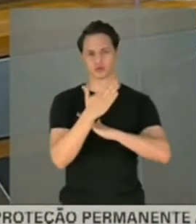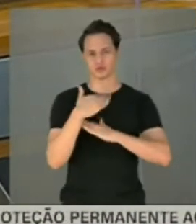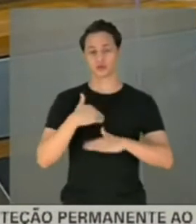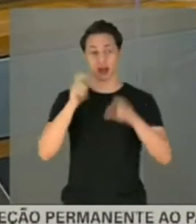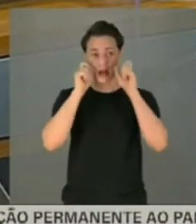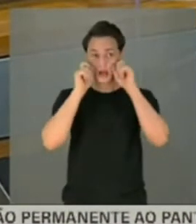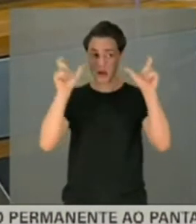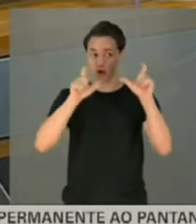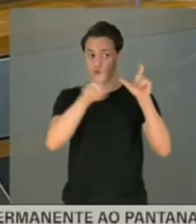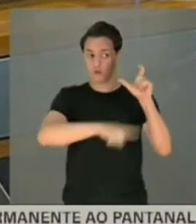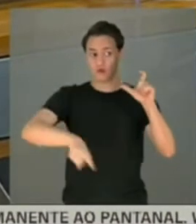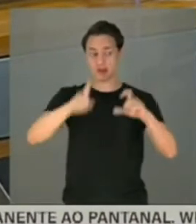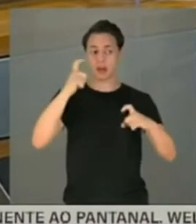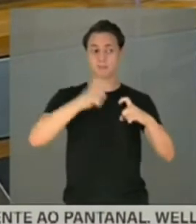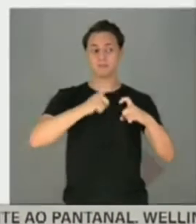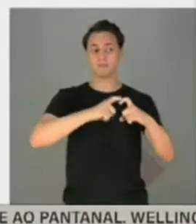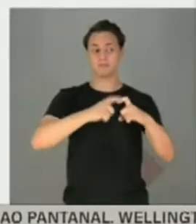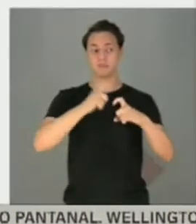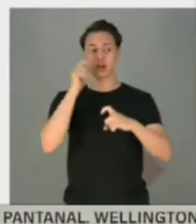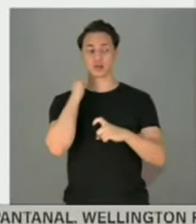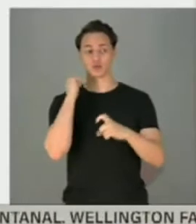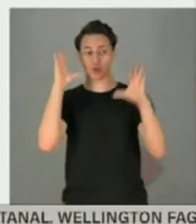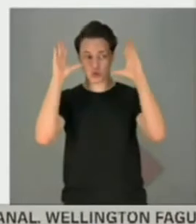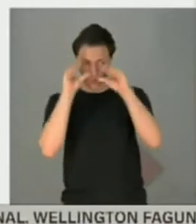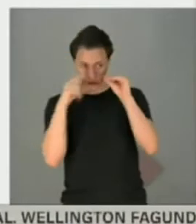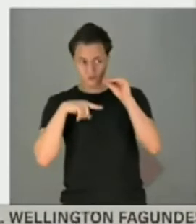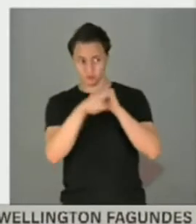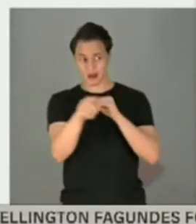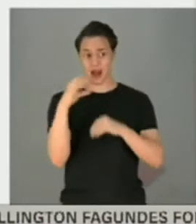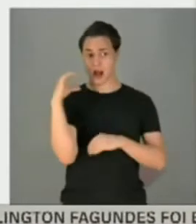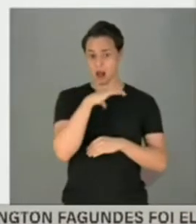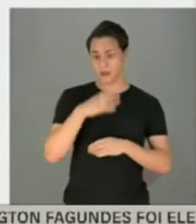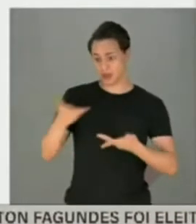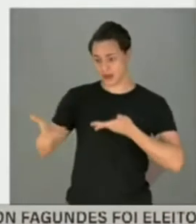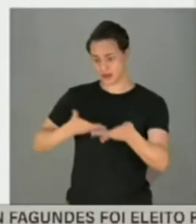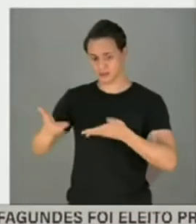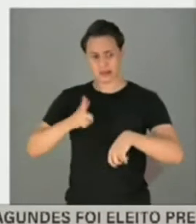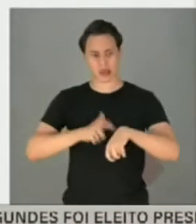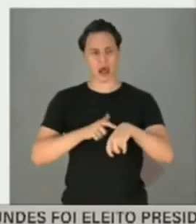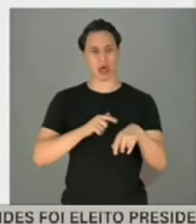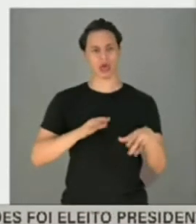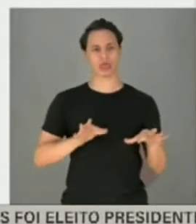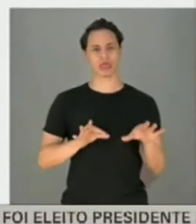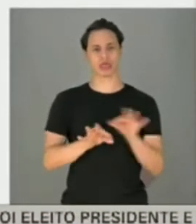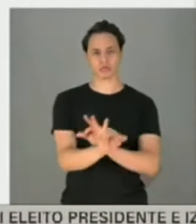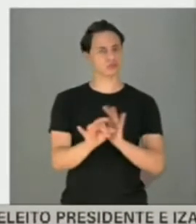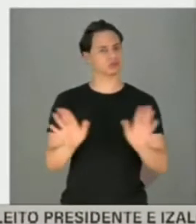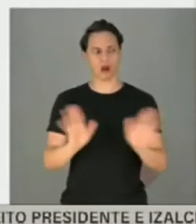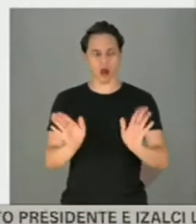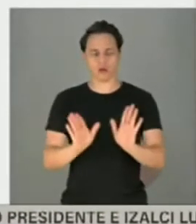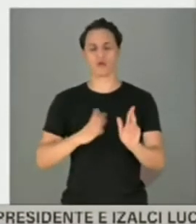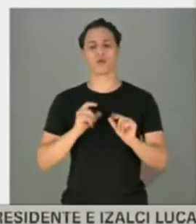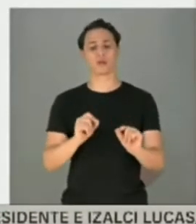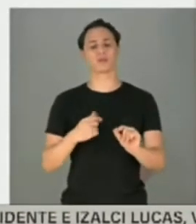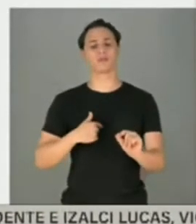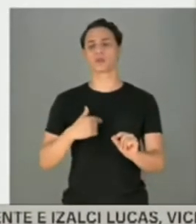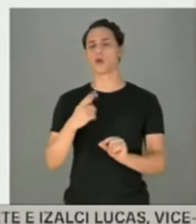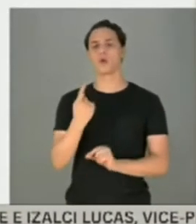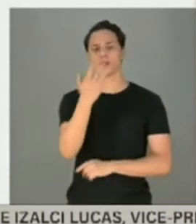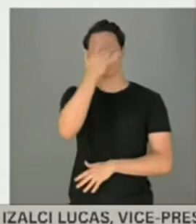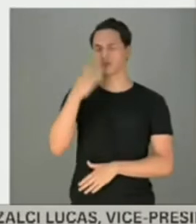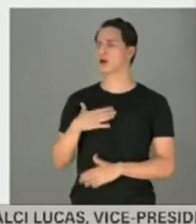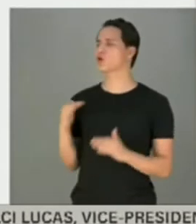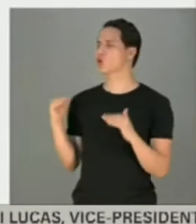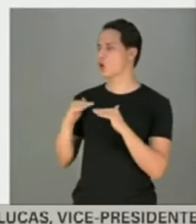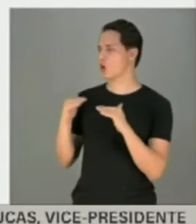Atenção, plantonistas, agilizem atendimento, não deixe o tempo estourar. Aí um deles diz, concordo plenamente,